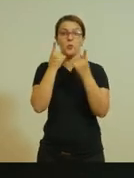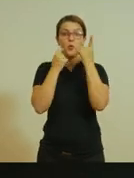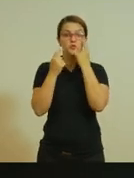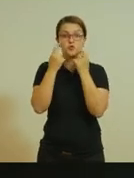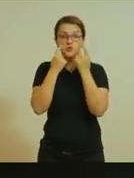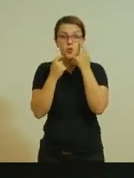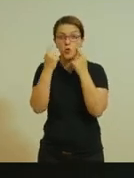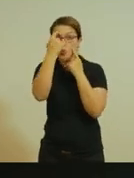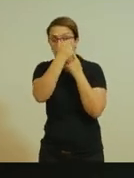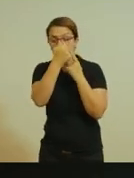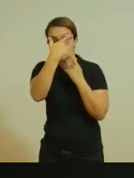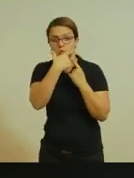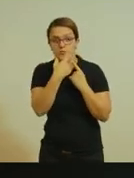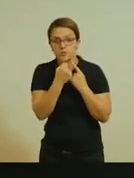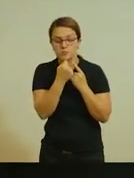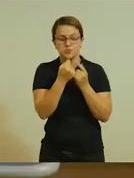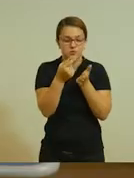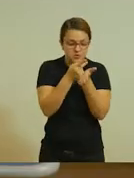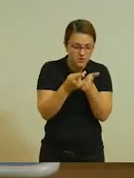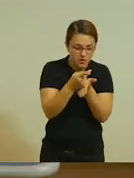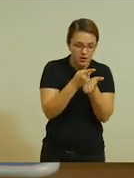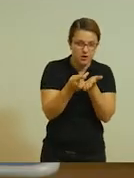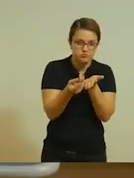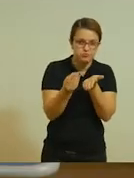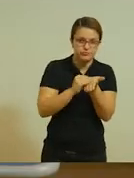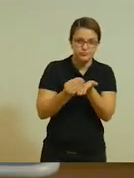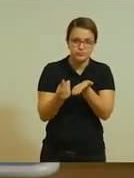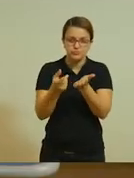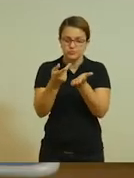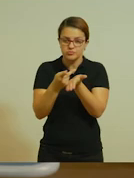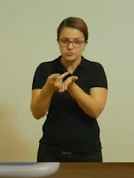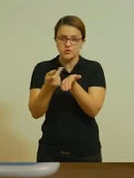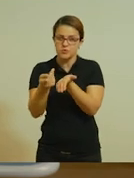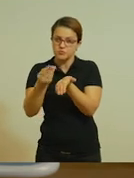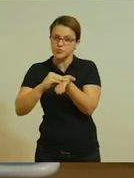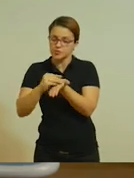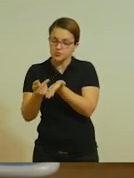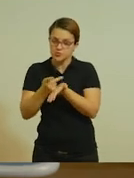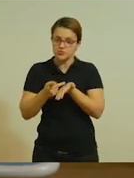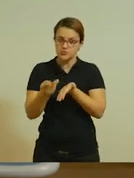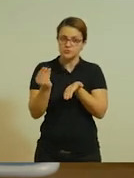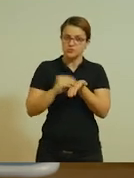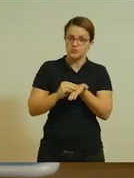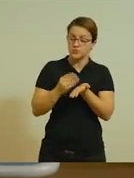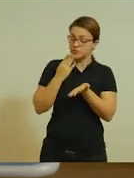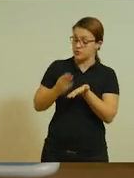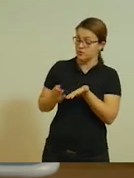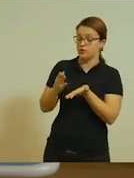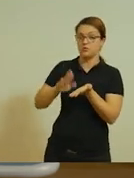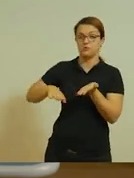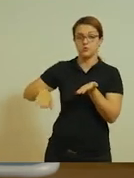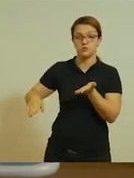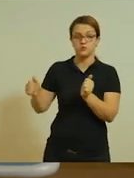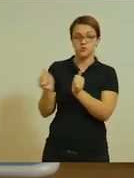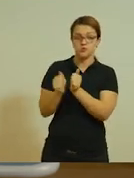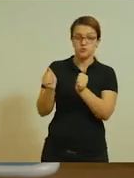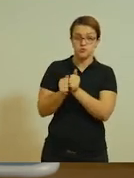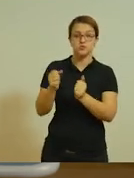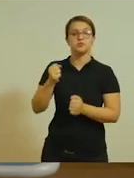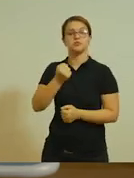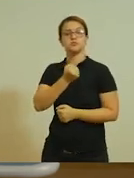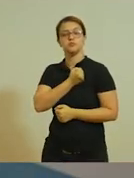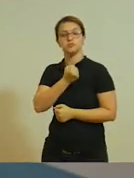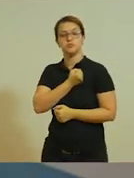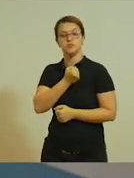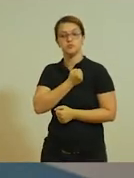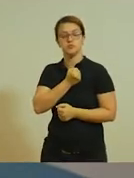Depois de desenhar, peça para que a criança registre junto com vocês o numeral